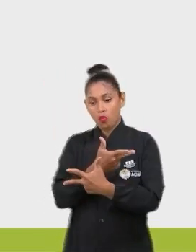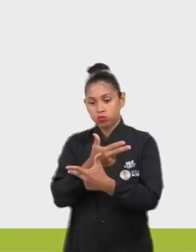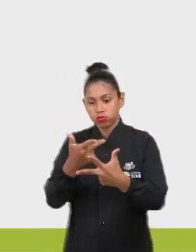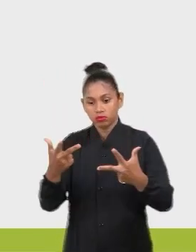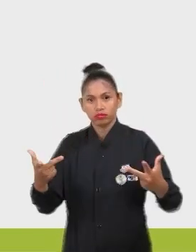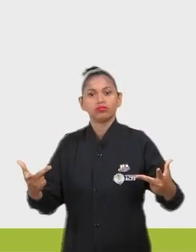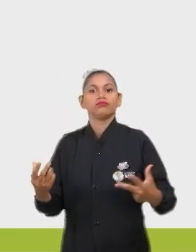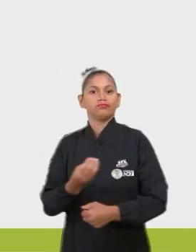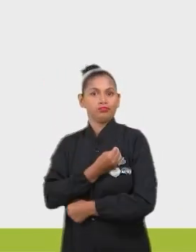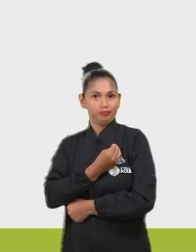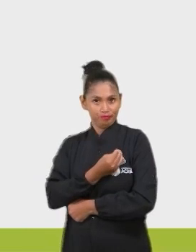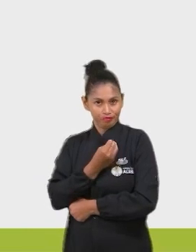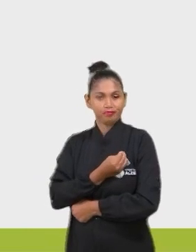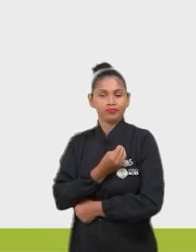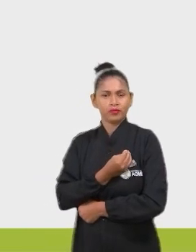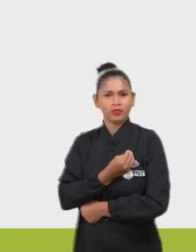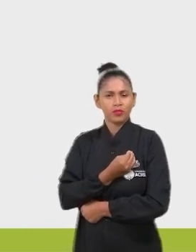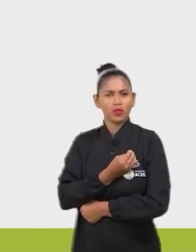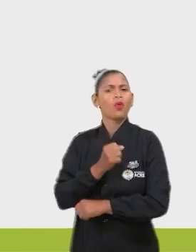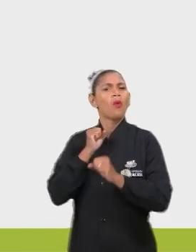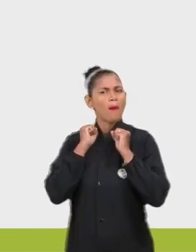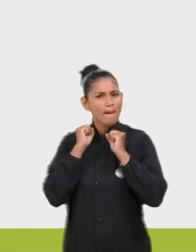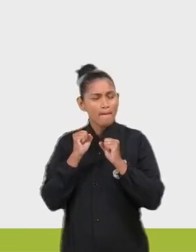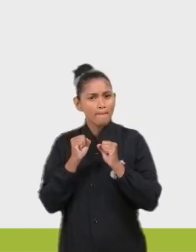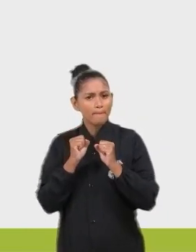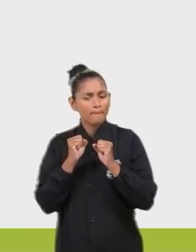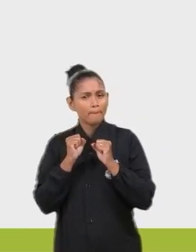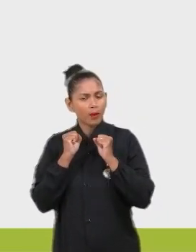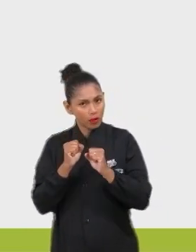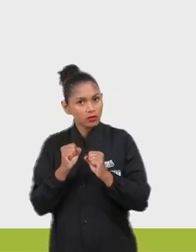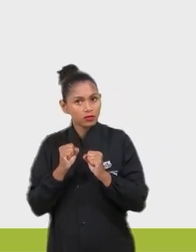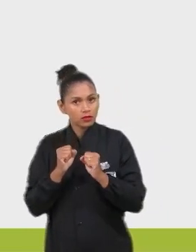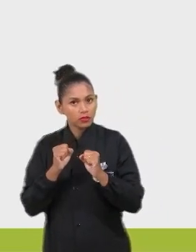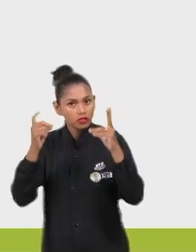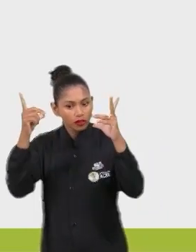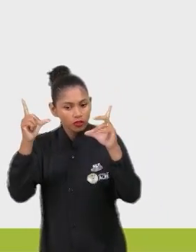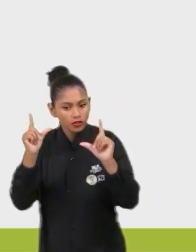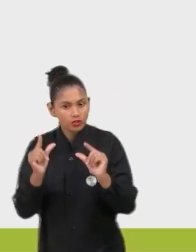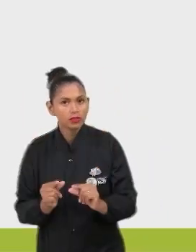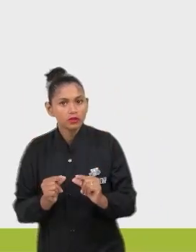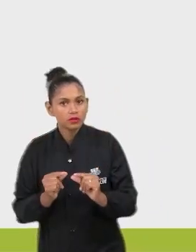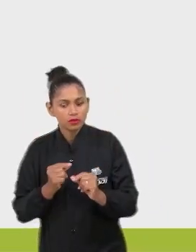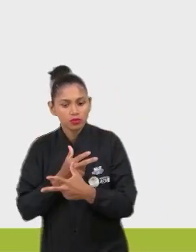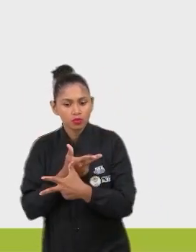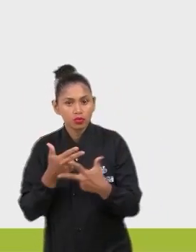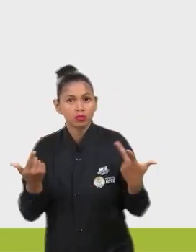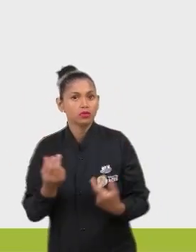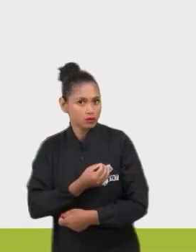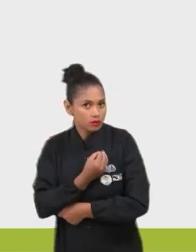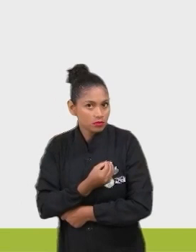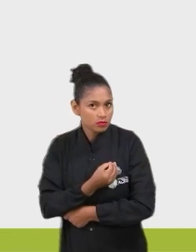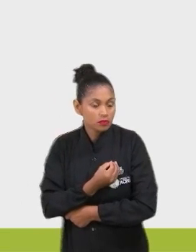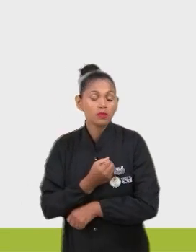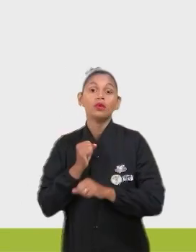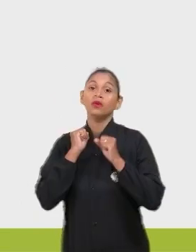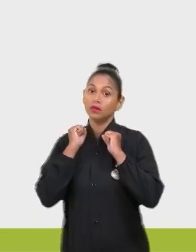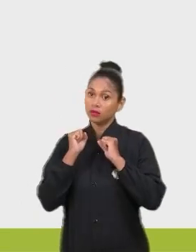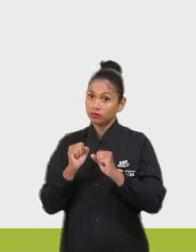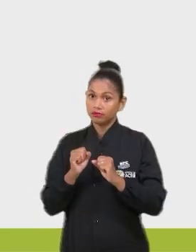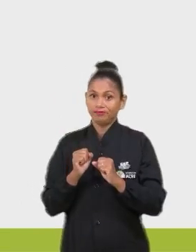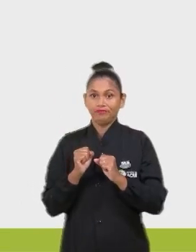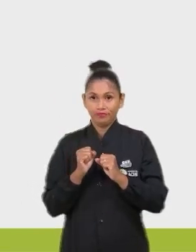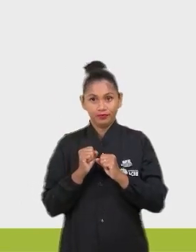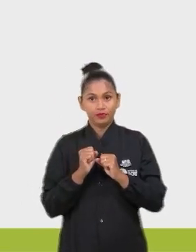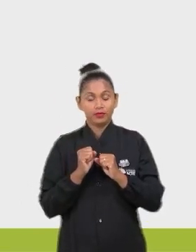exótica pode diminuir a biodiversidade. Por quê? Ocupam áreas de vegetação nativa e substituem